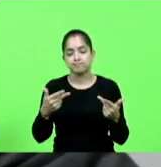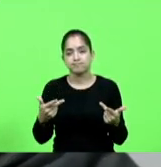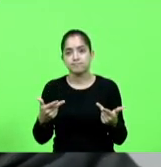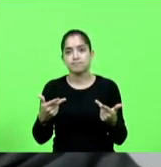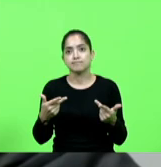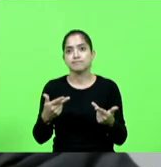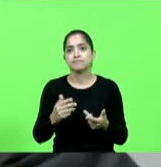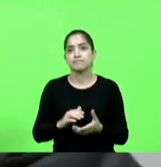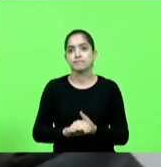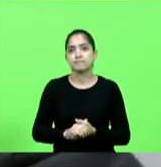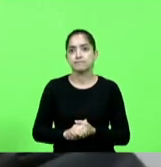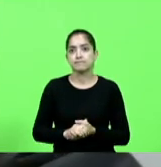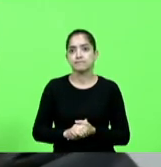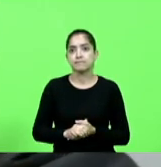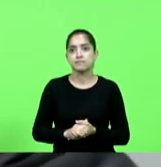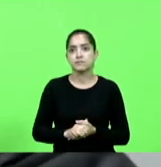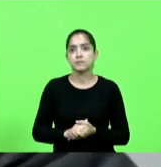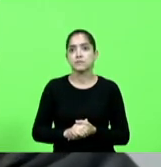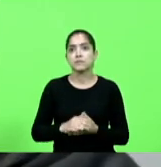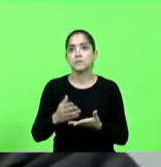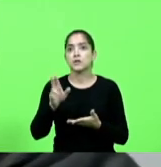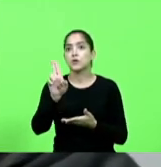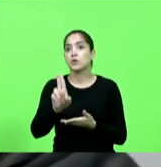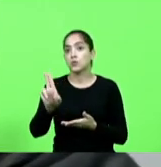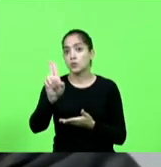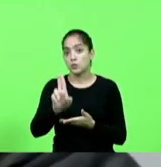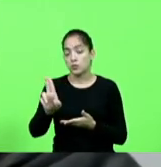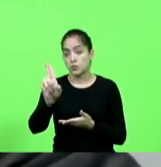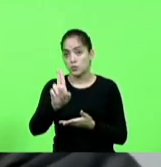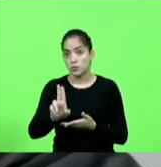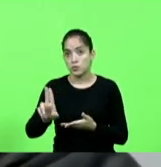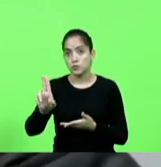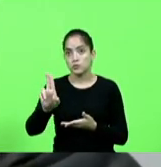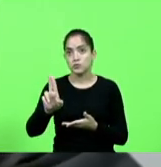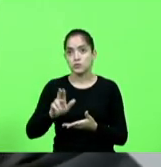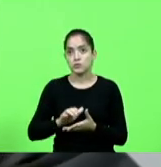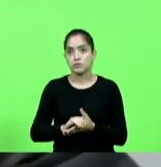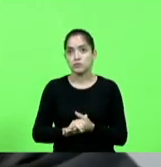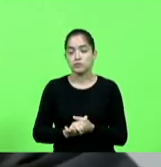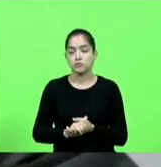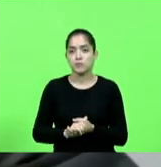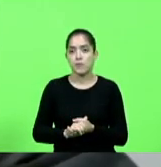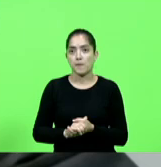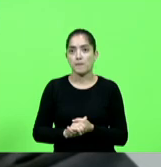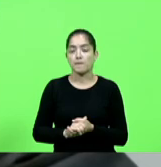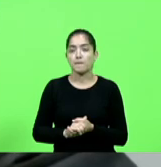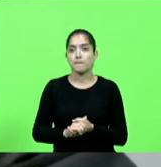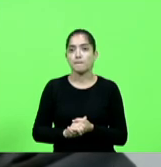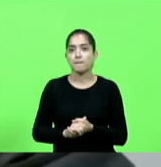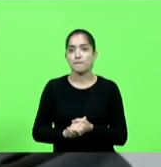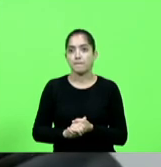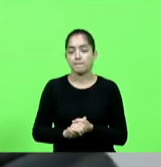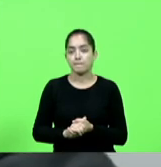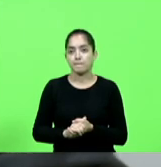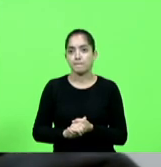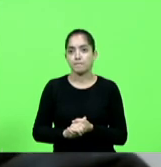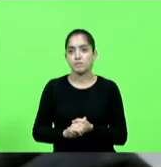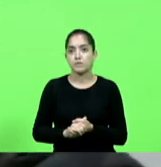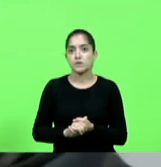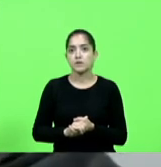com o uso de todos os